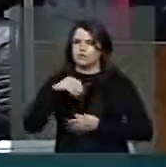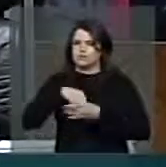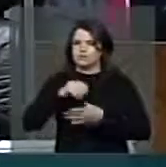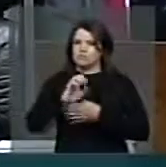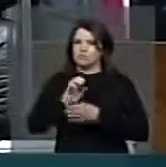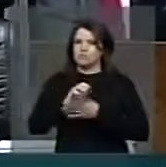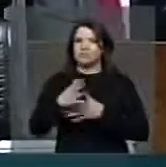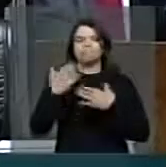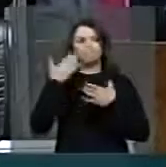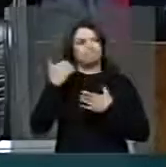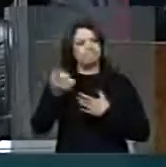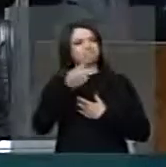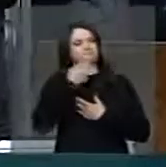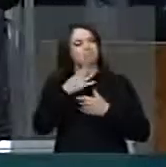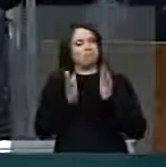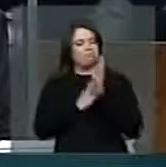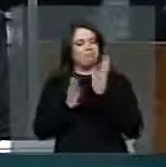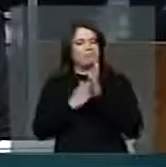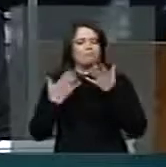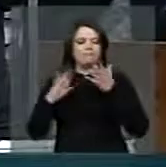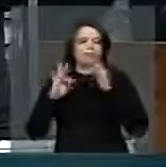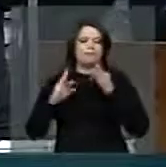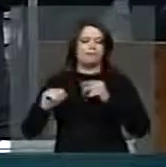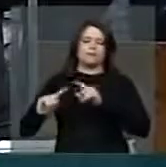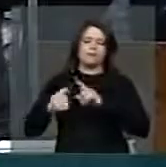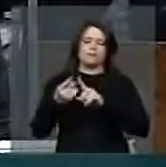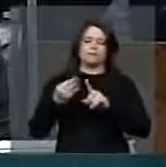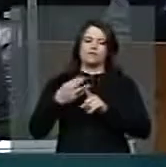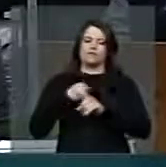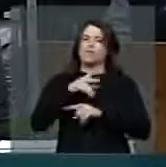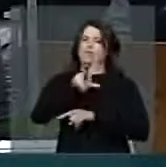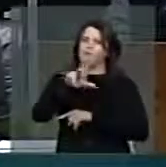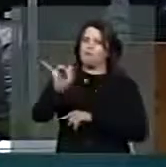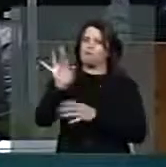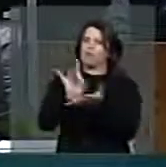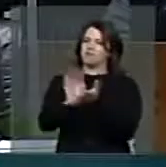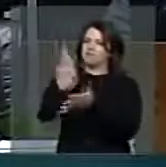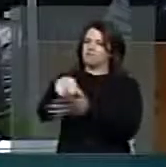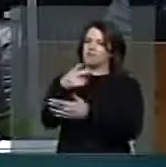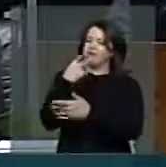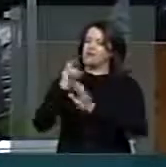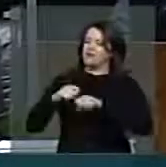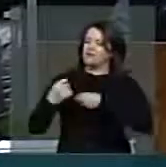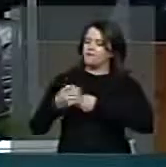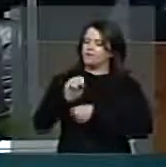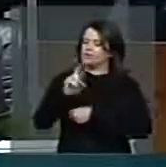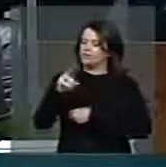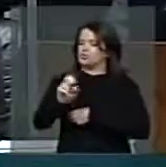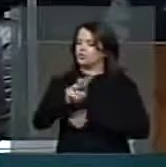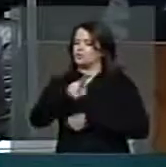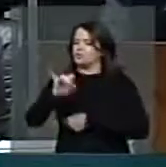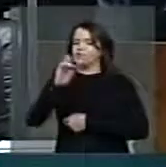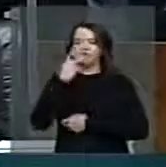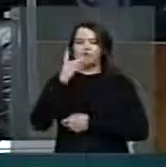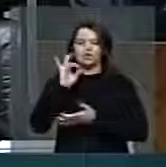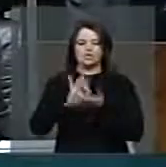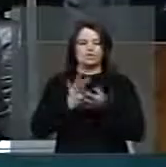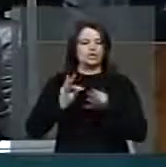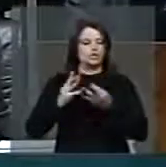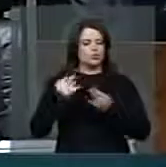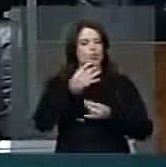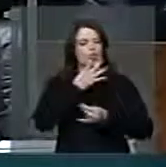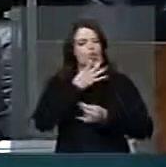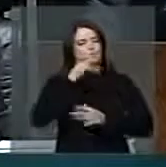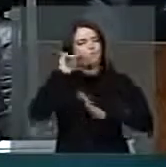meu estado. Sucesso e parabéns a este desafio que eu tenho certeza que você, como defensora do SUS, terá todo o